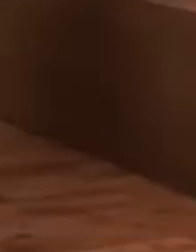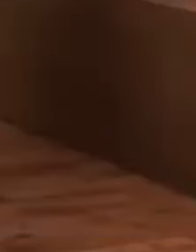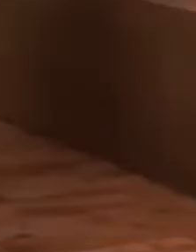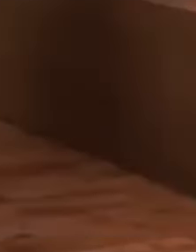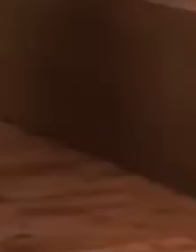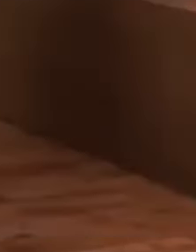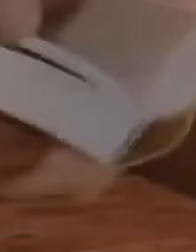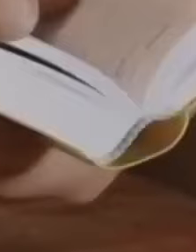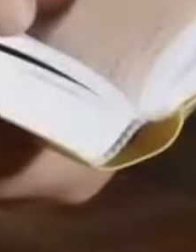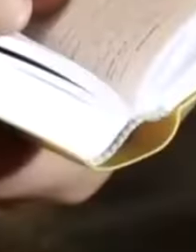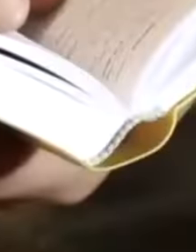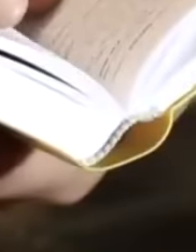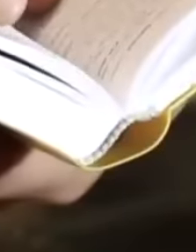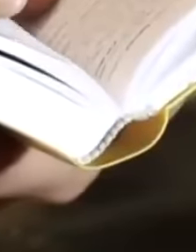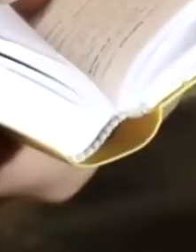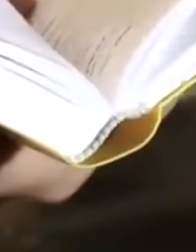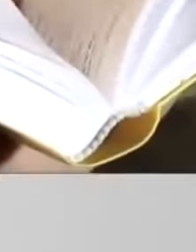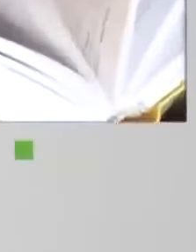deste texto.